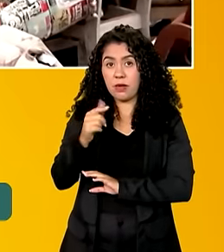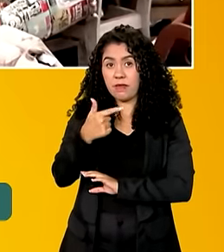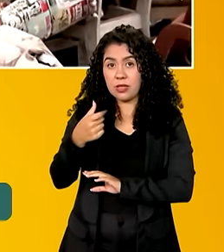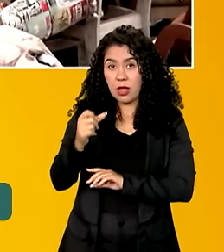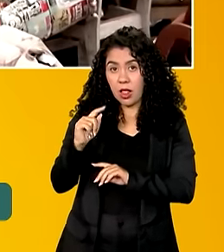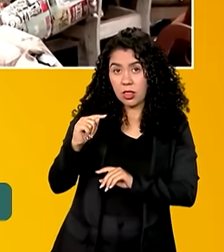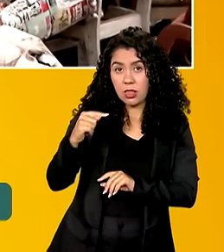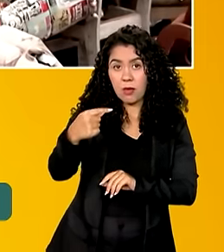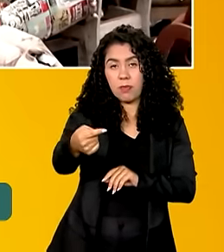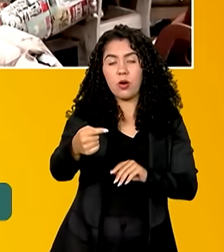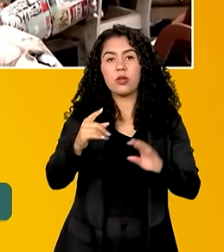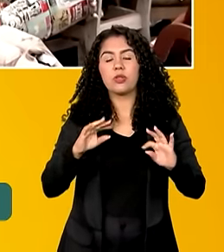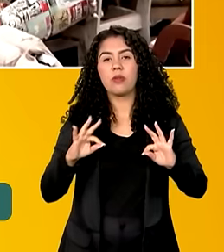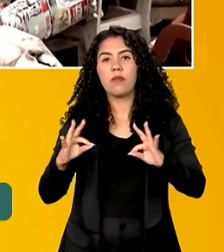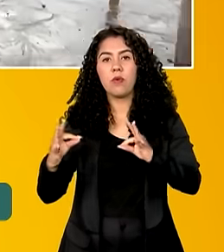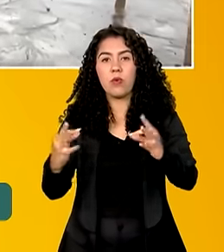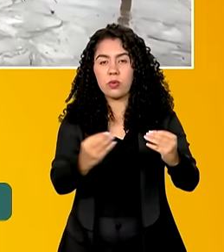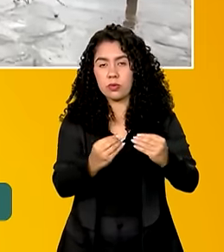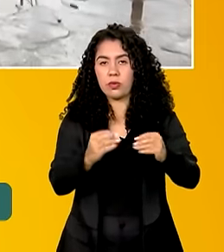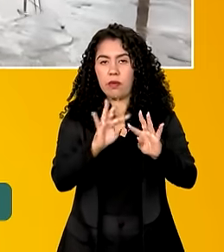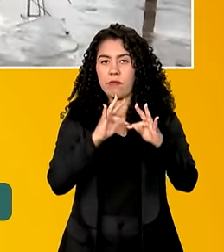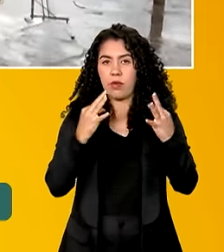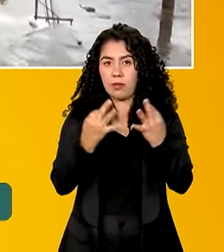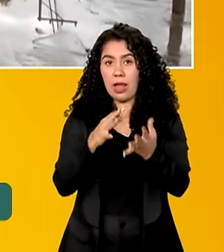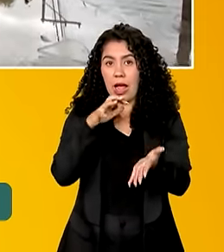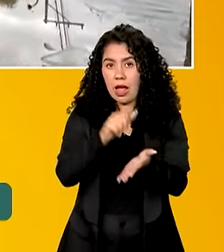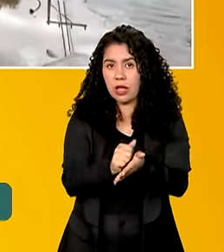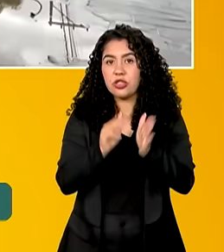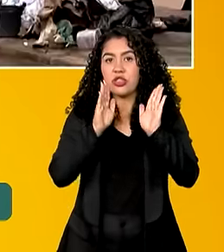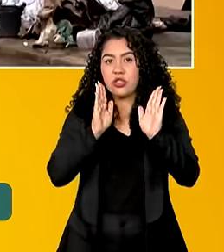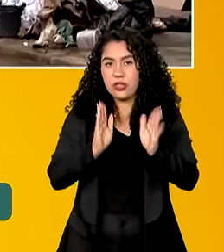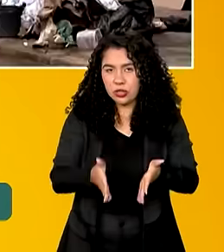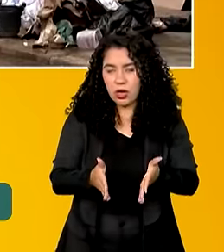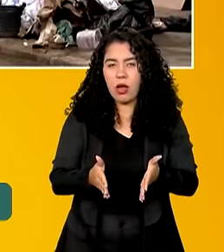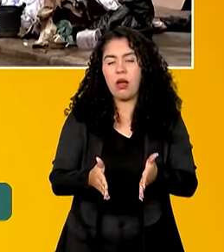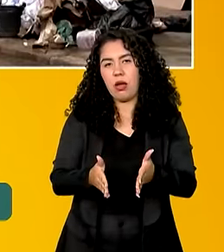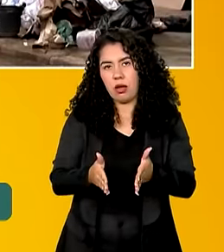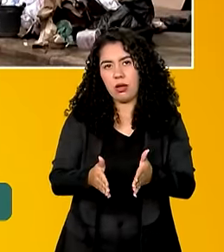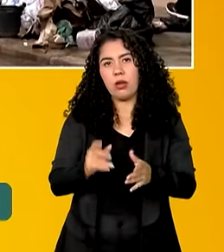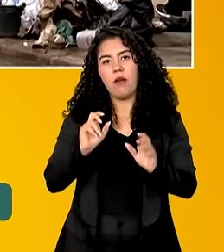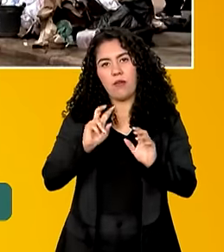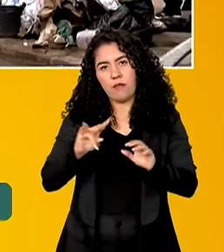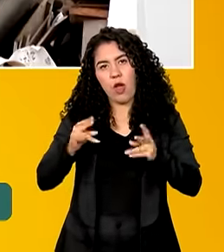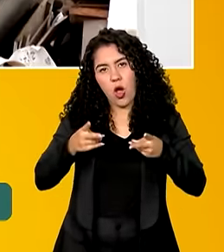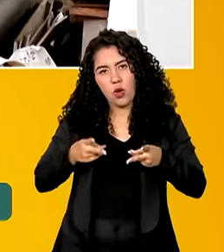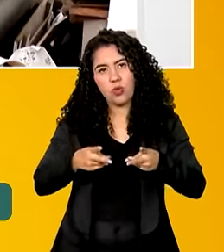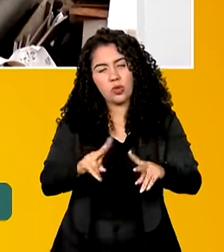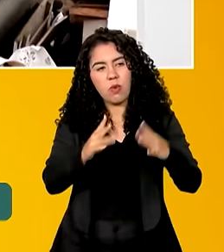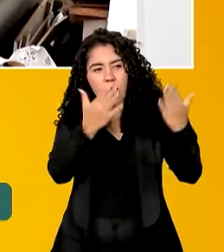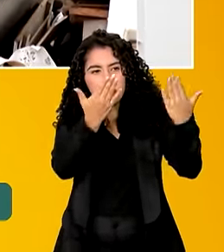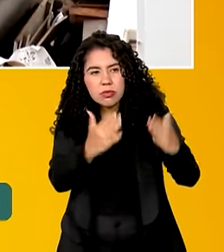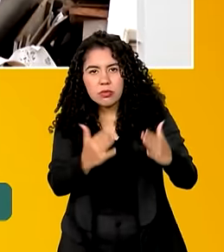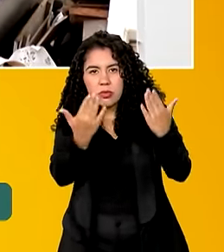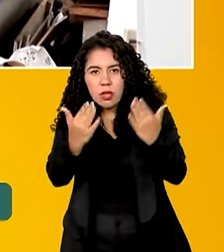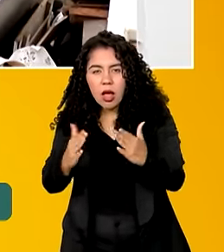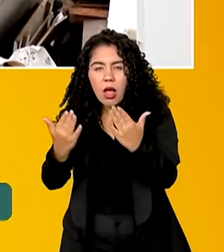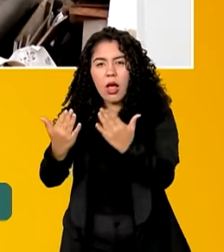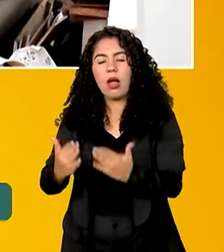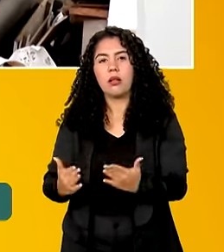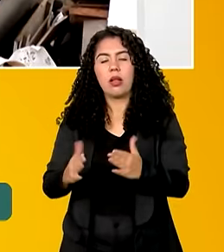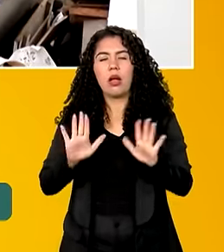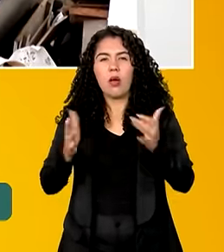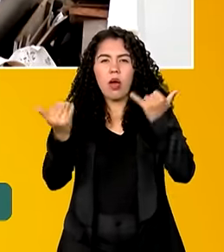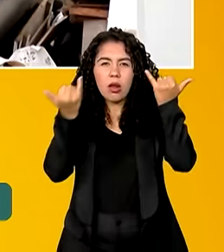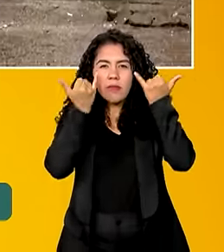todas as famílias já cadastradas pelas prefeituras vão continuar tendo aí os processos analisados. Agora, fazendo um